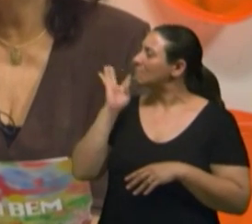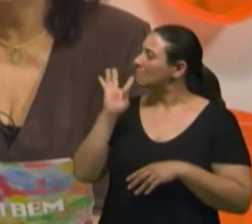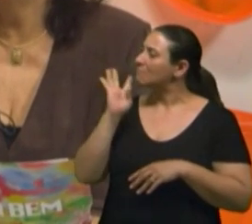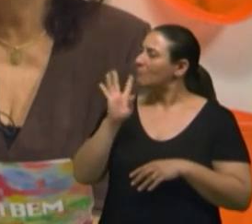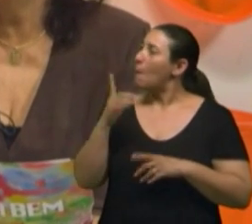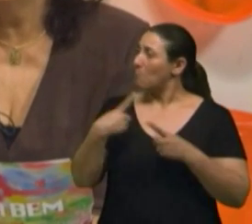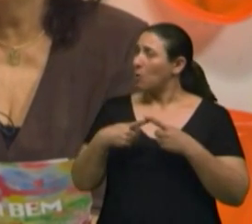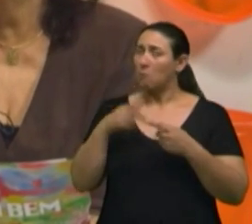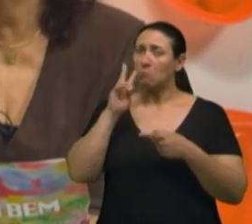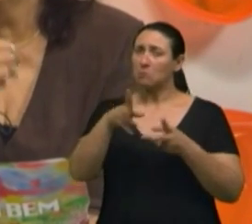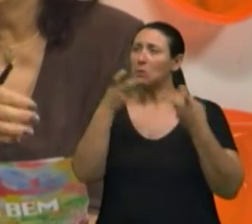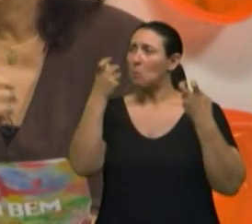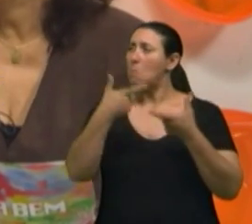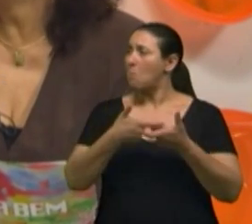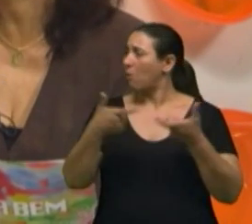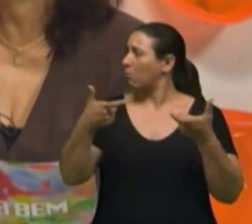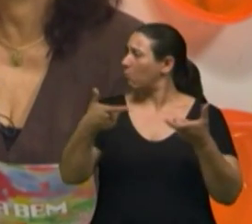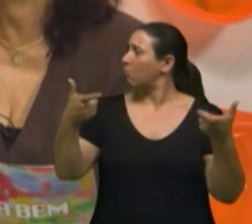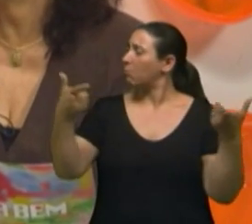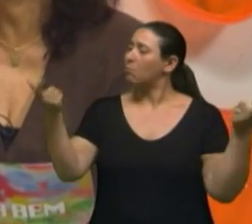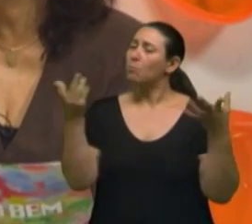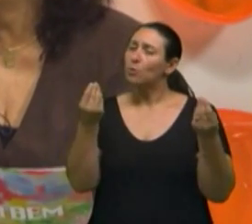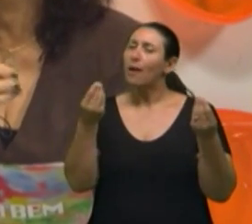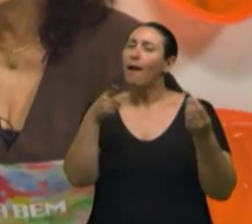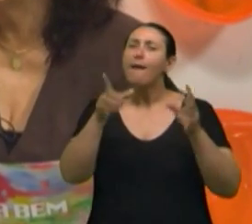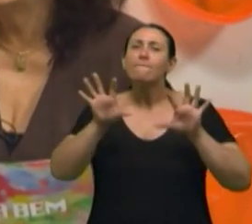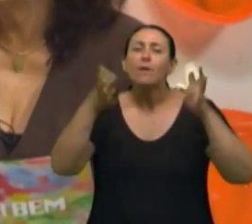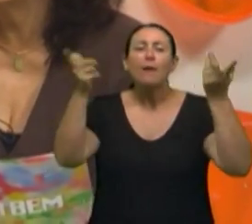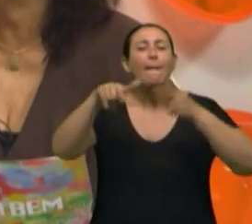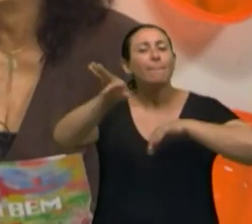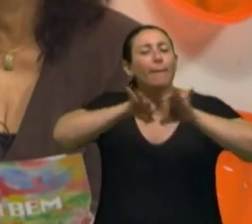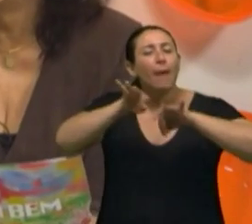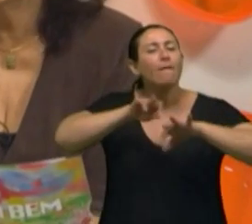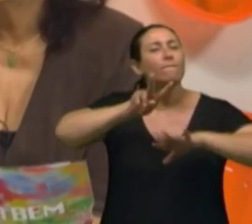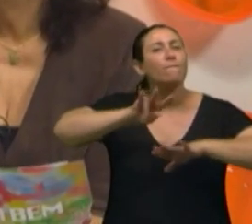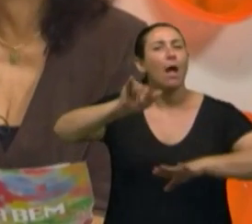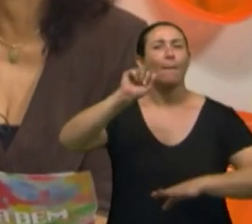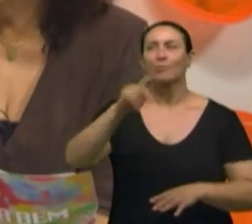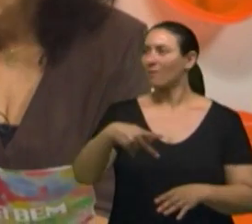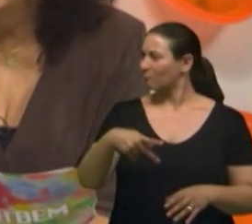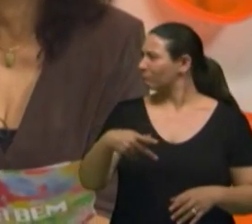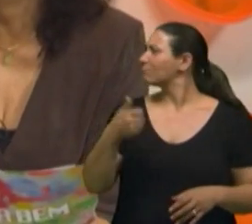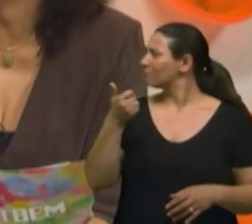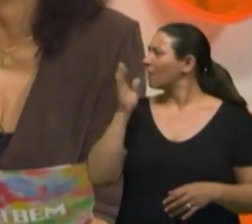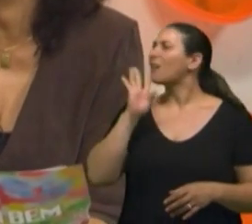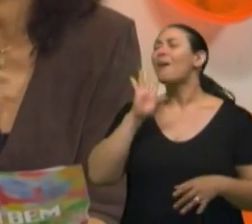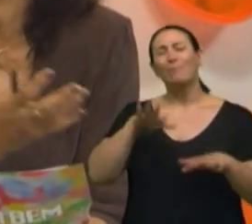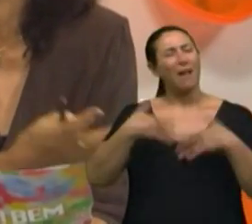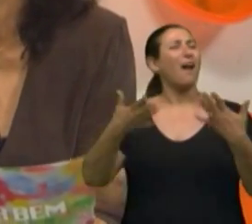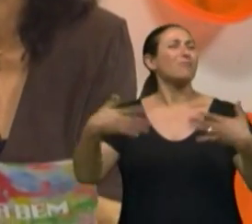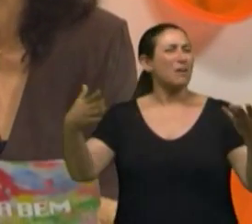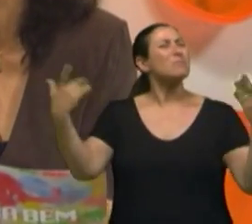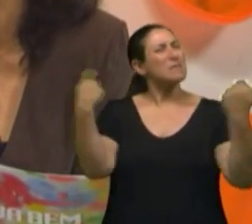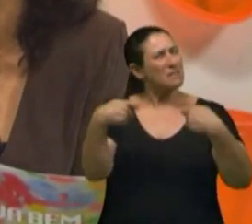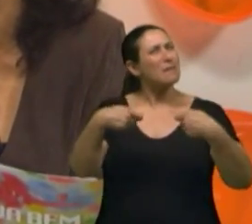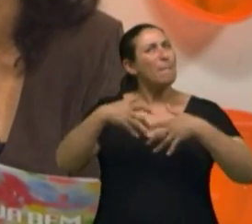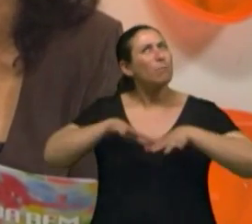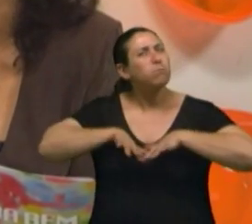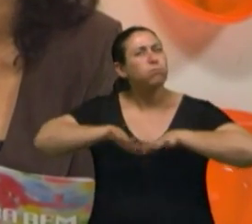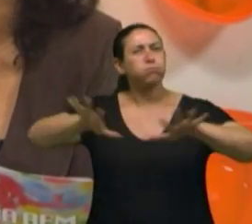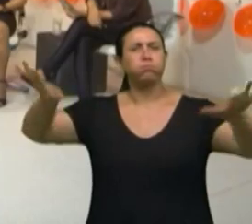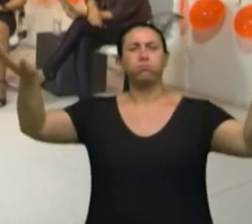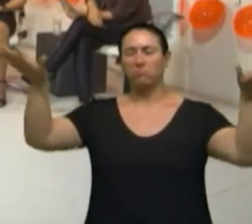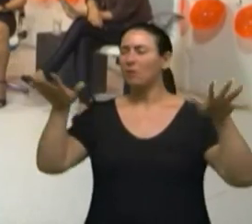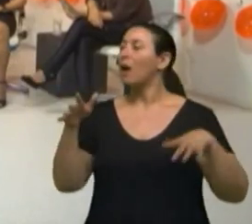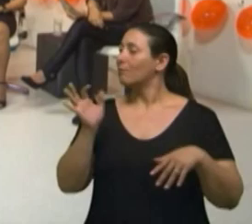crescendo esses eventos de preparação para aposentadoria e empresas. Mas ainda tem que crescer mais, tem que ser mais amplo ainda,